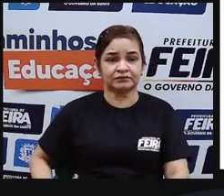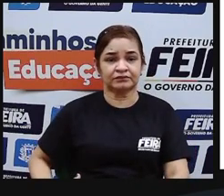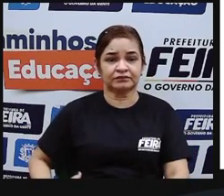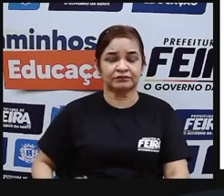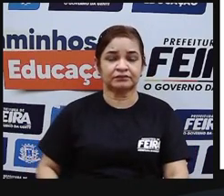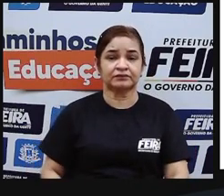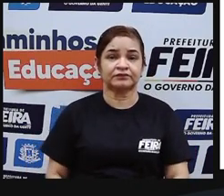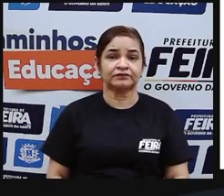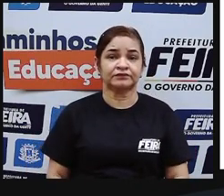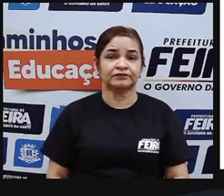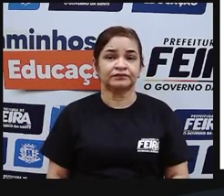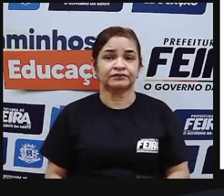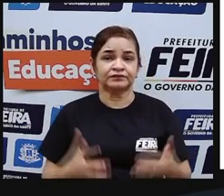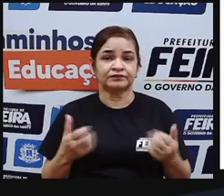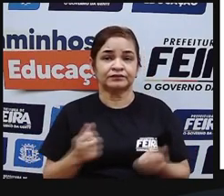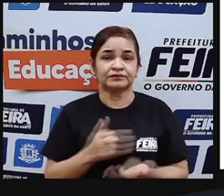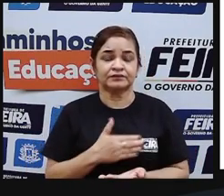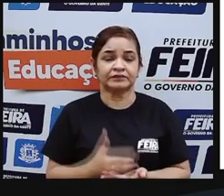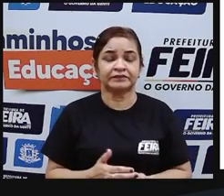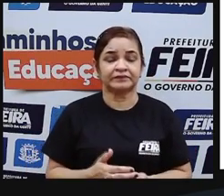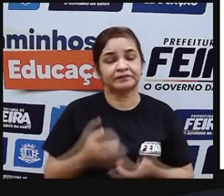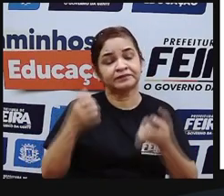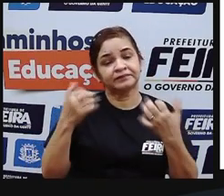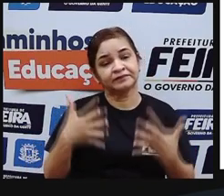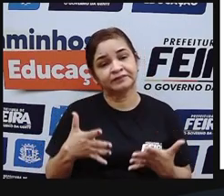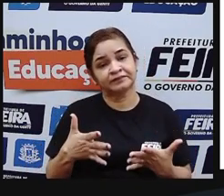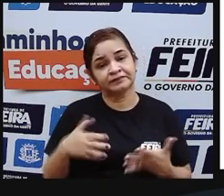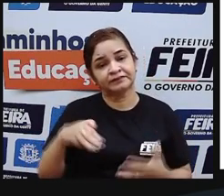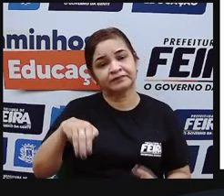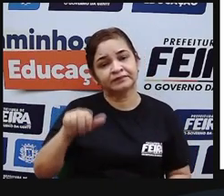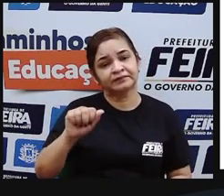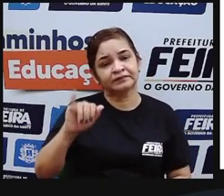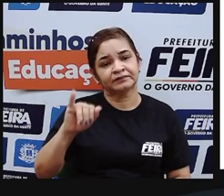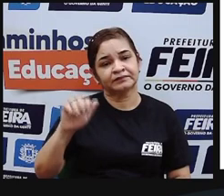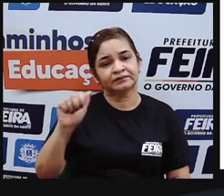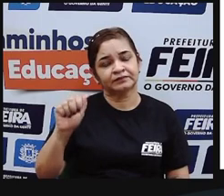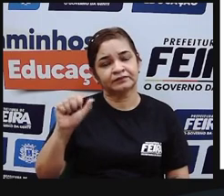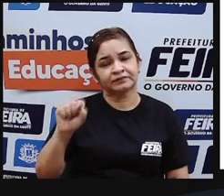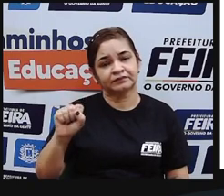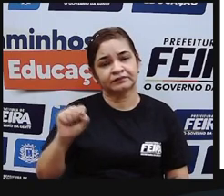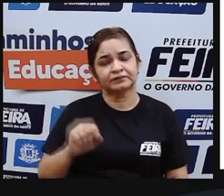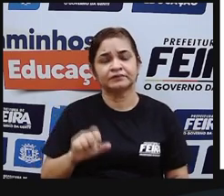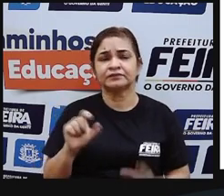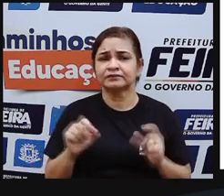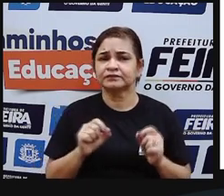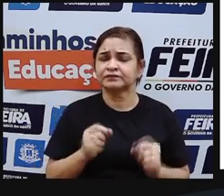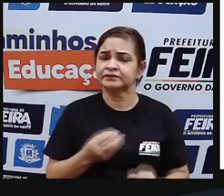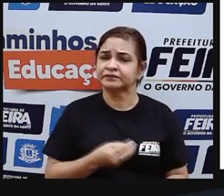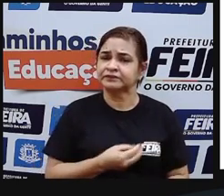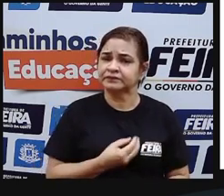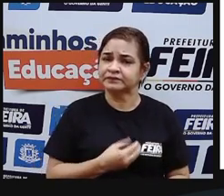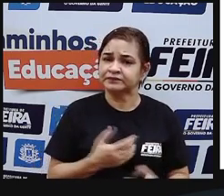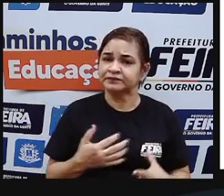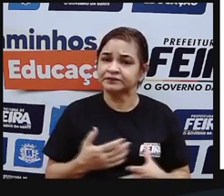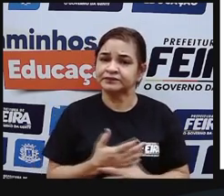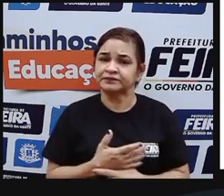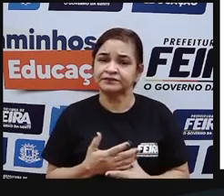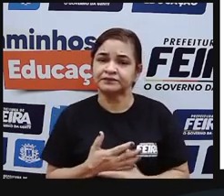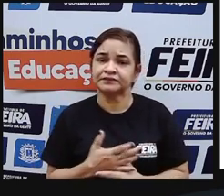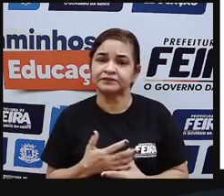vamos começar falando dos outros indígenas os maias eles viviam em cidades estados